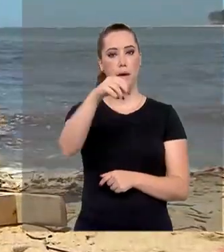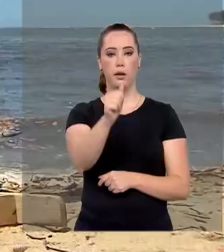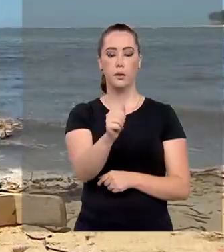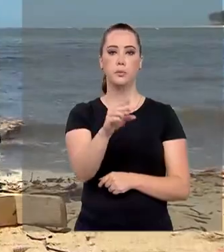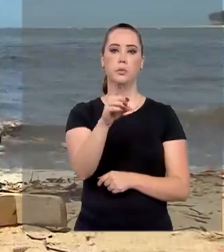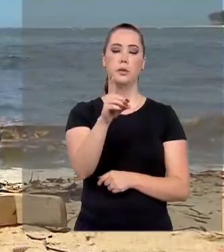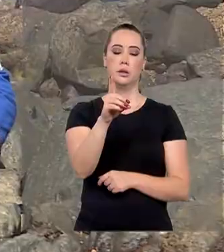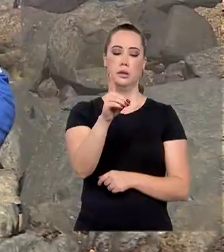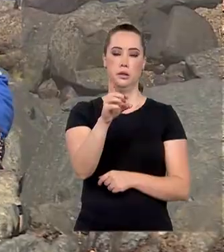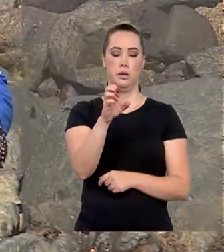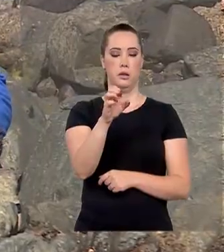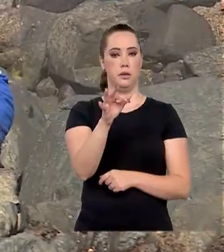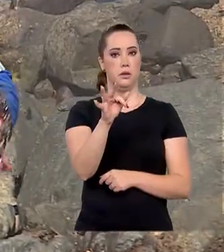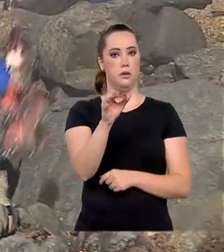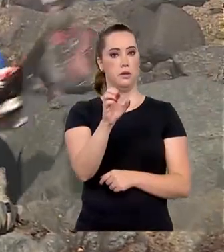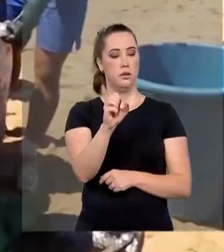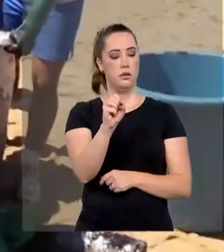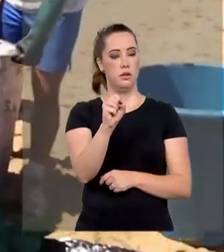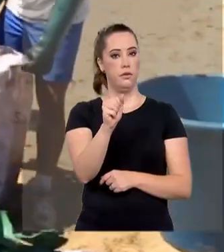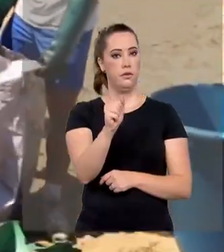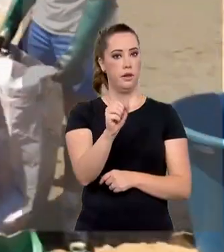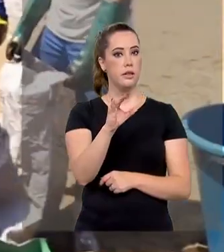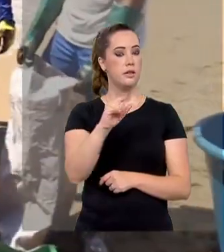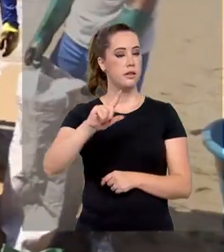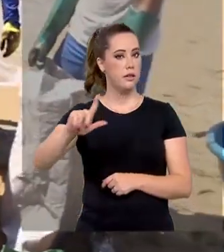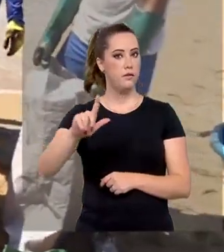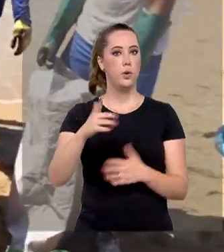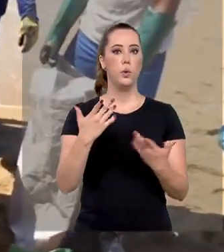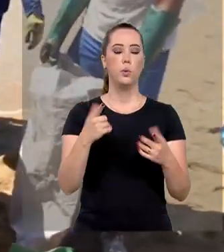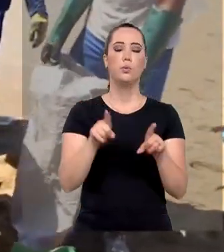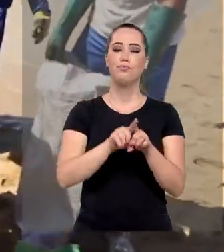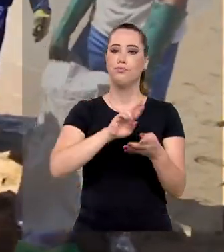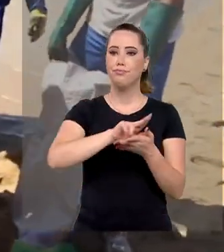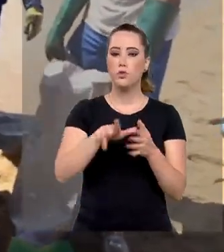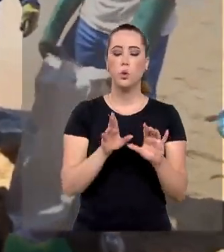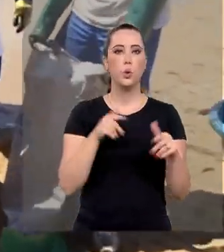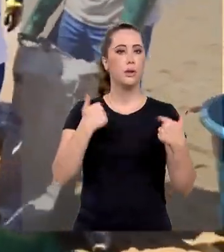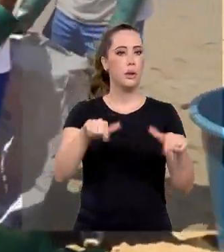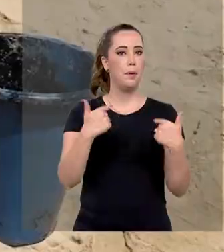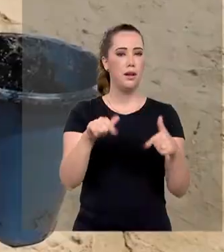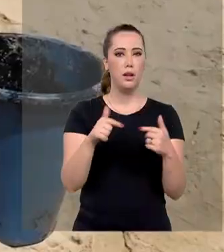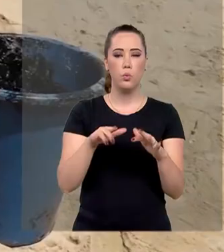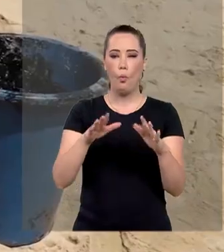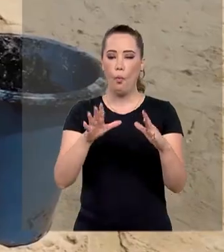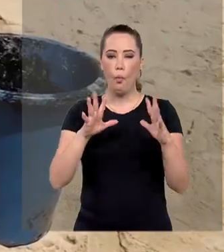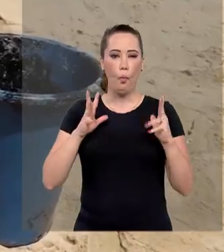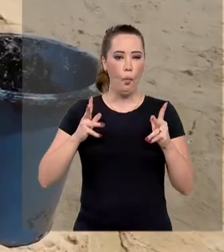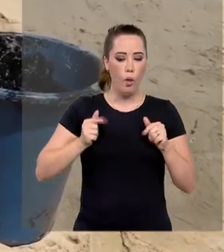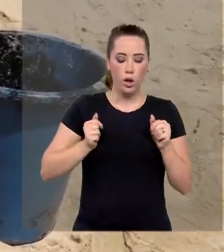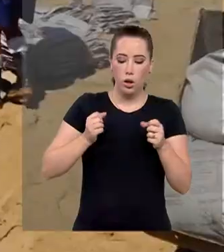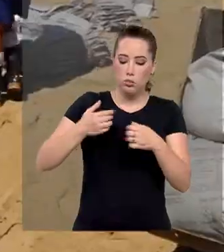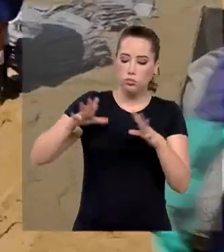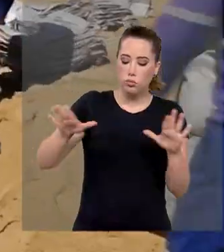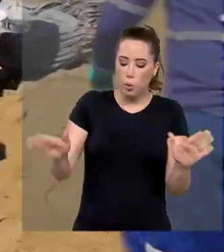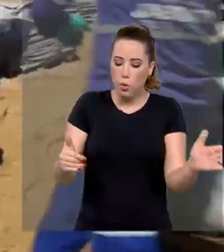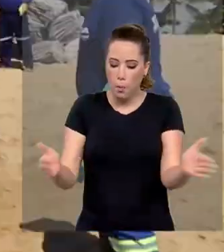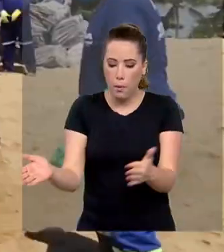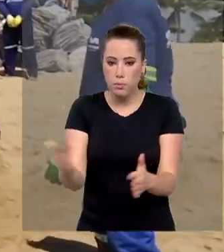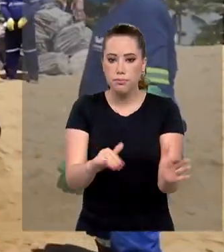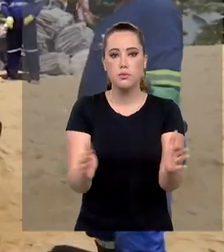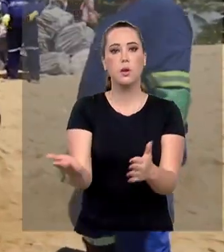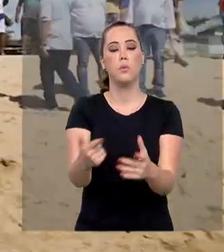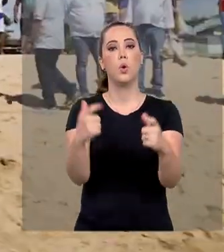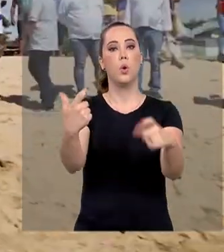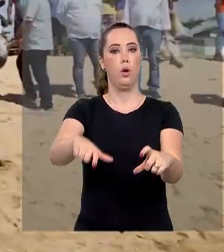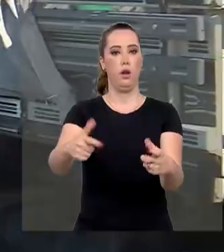e Petrobras. Todos trabalhando na limpeza das praias e dos mangues, além da coleta dos resíduos, que já tem